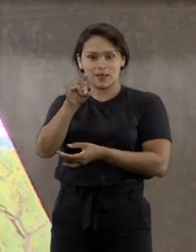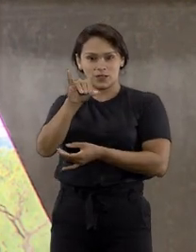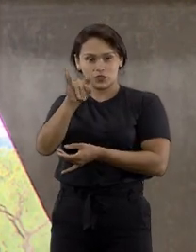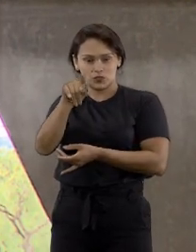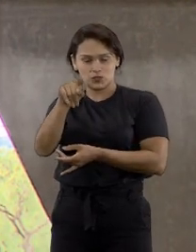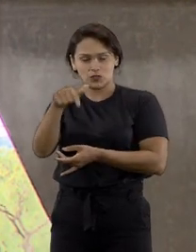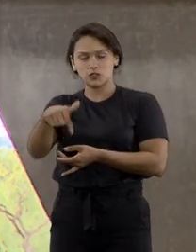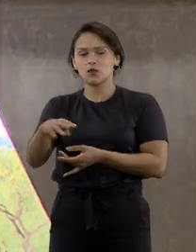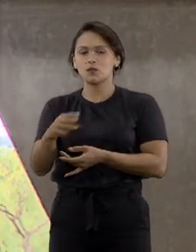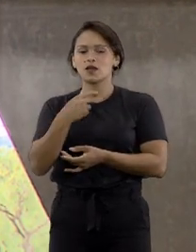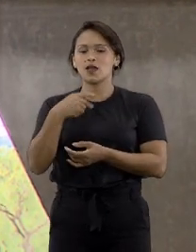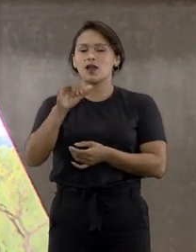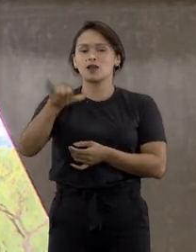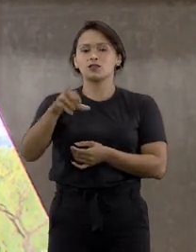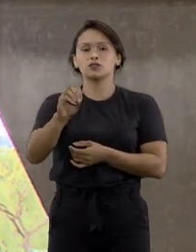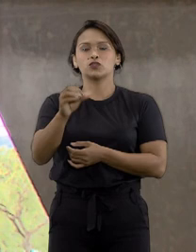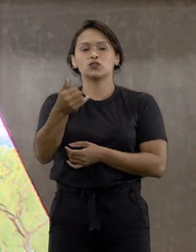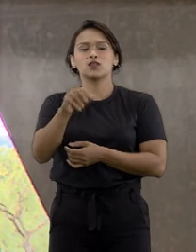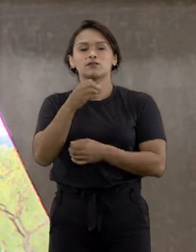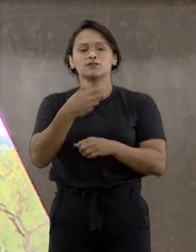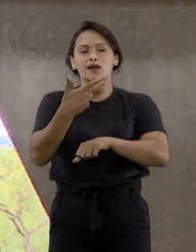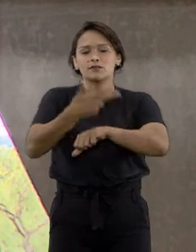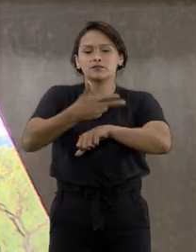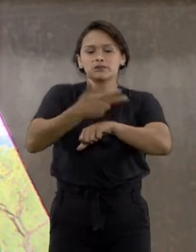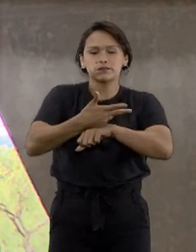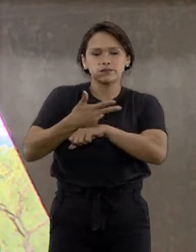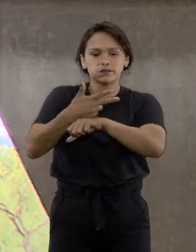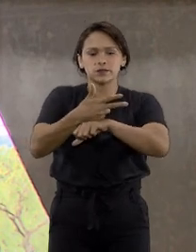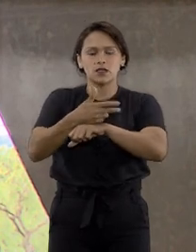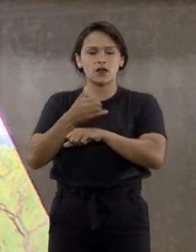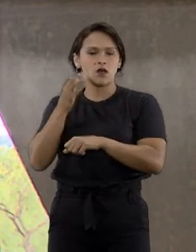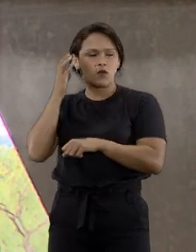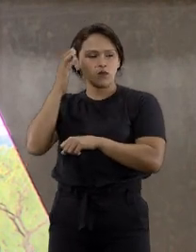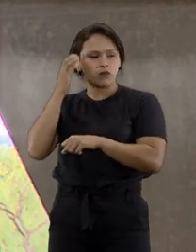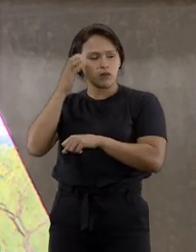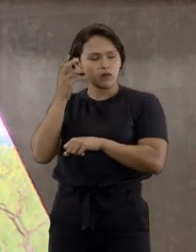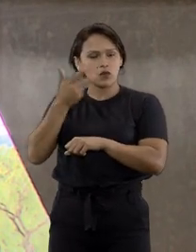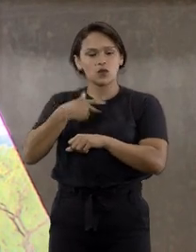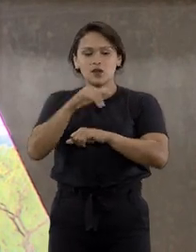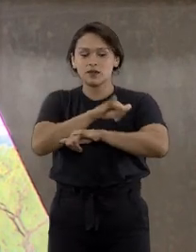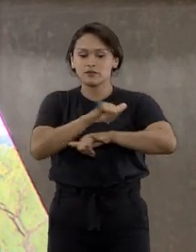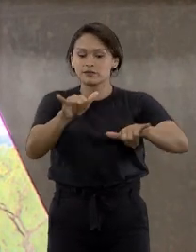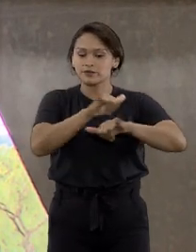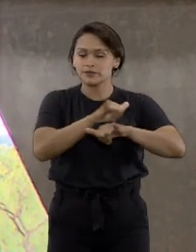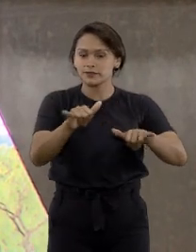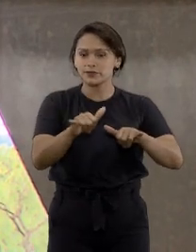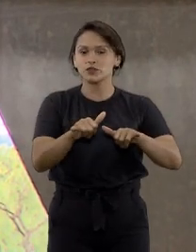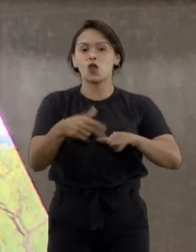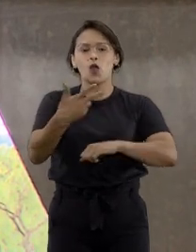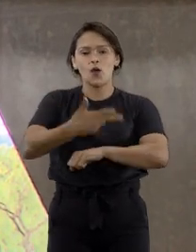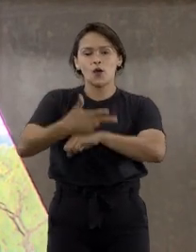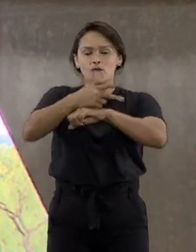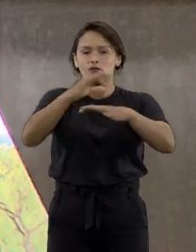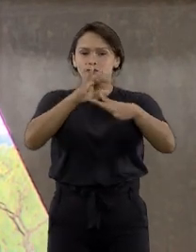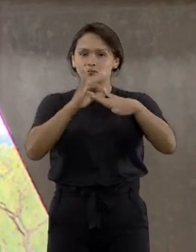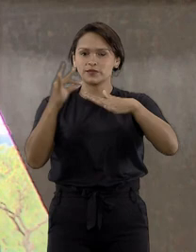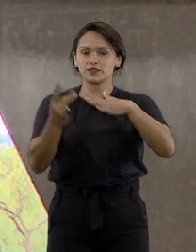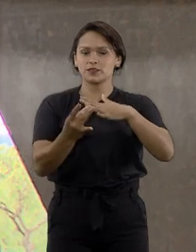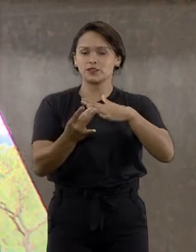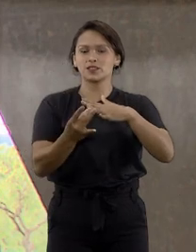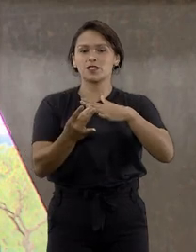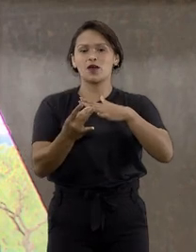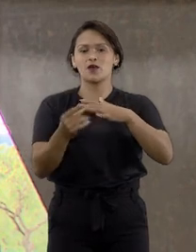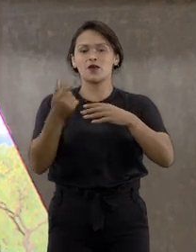Rousseff. Joyce Hasselman gravou o pronunciamento da ex-senadora Maria Regina Souza e divulgou o vídeo em redes sociais, se referindo a